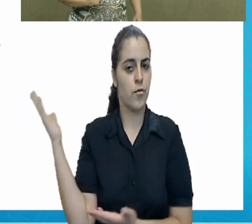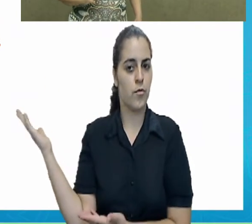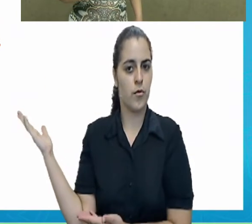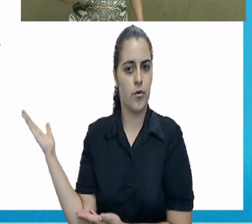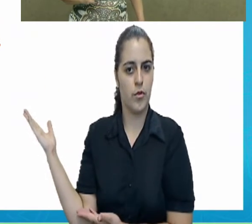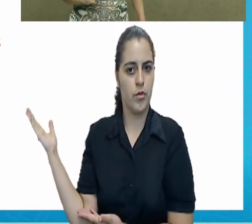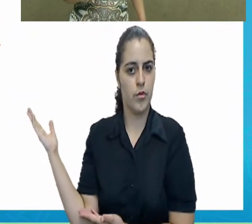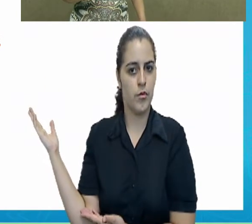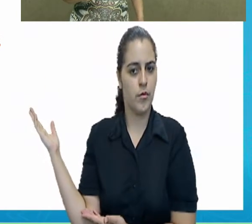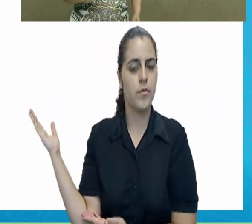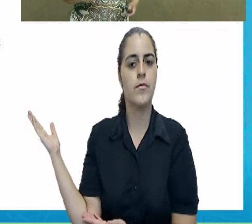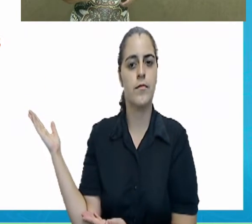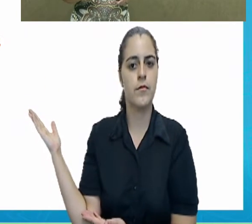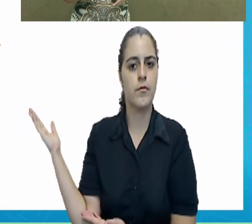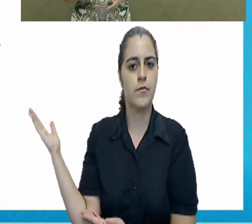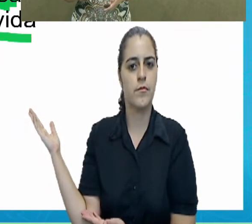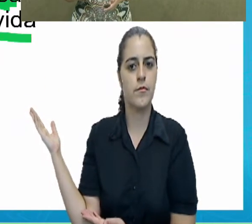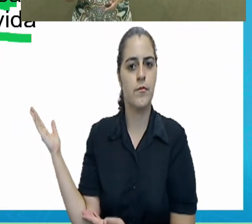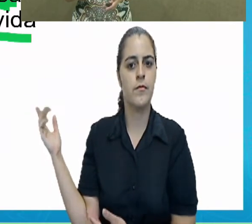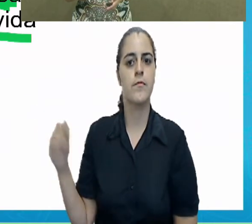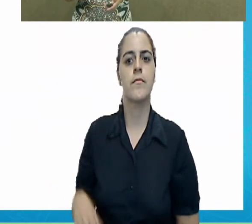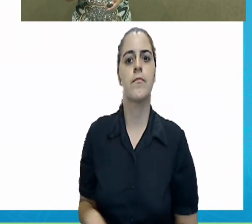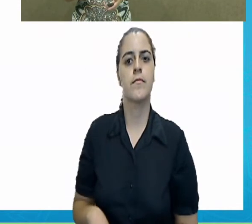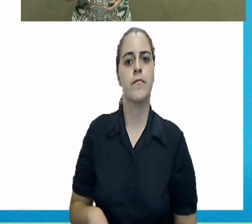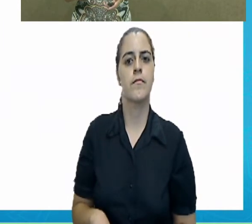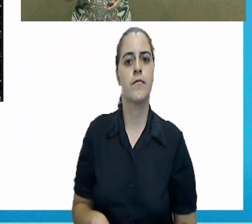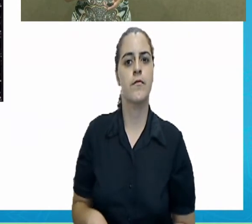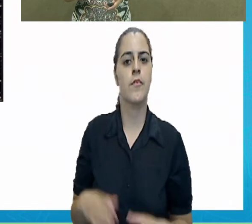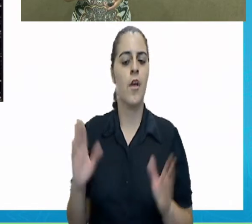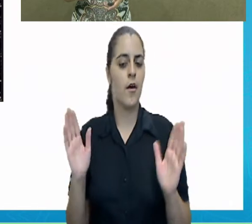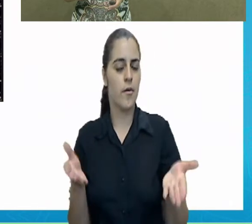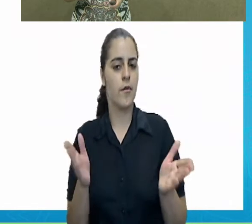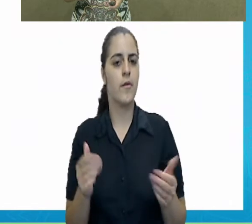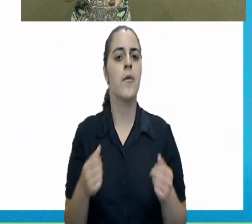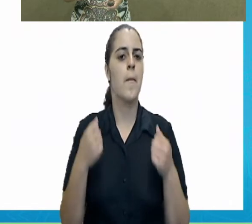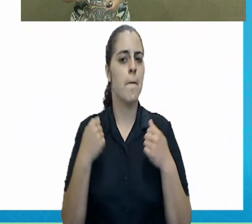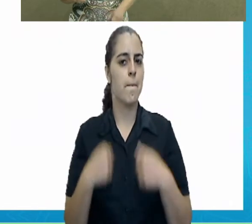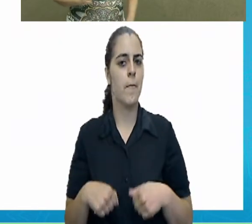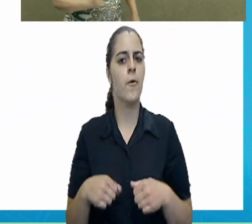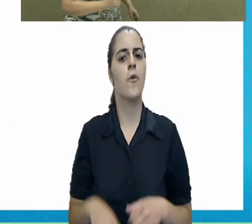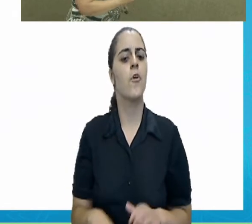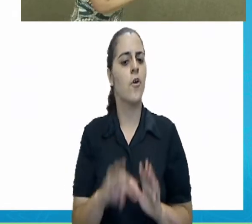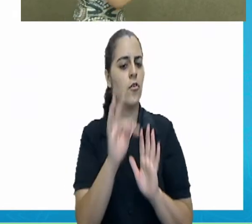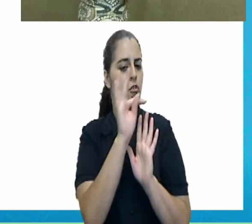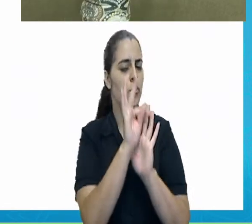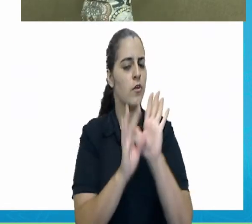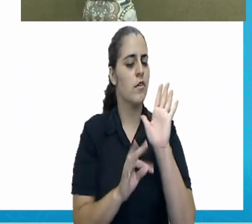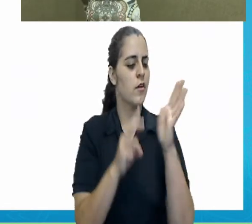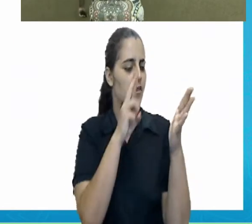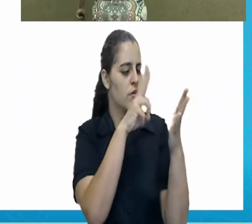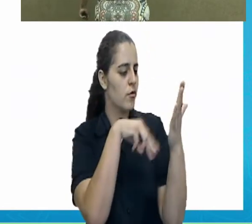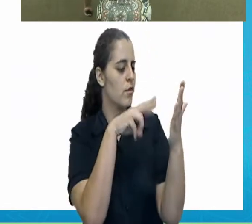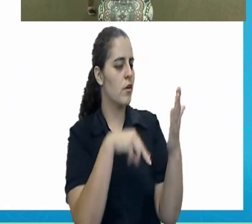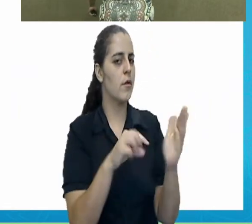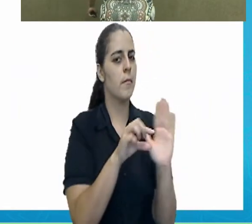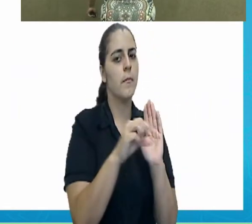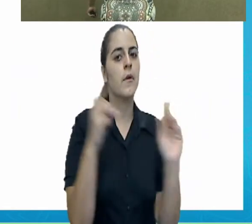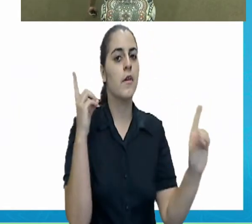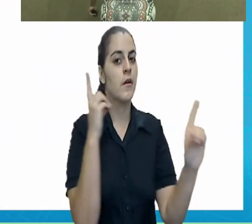Cláudio Bastos Pereira. Agora você pode aqui conferir comigo. O